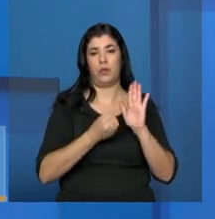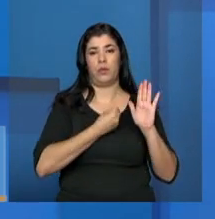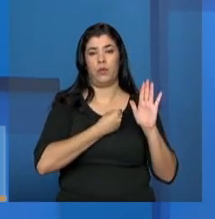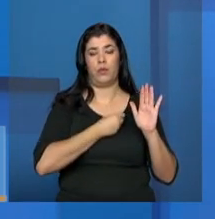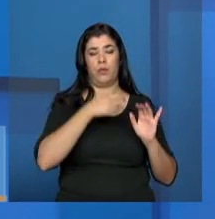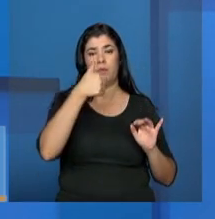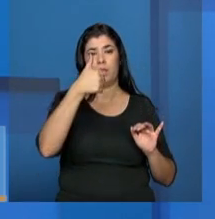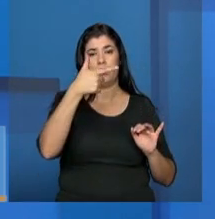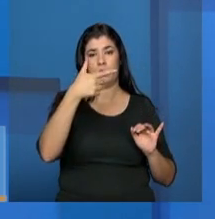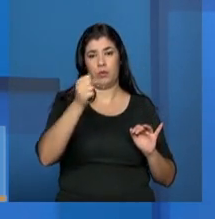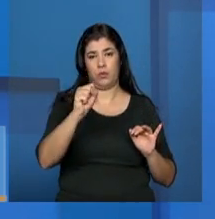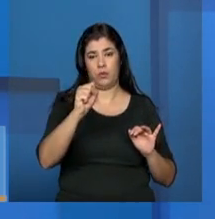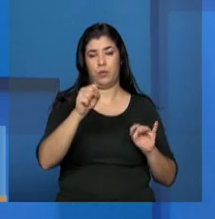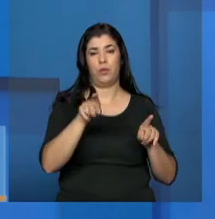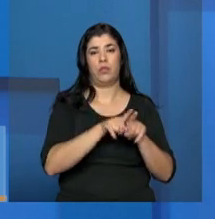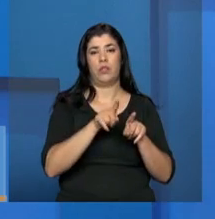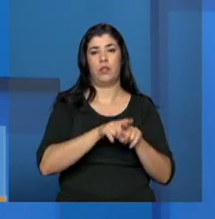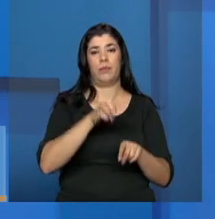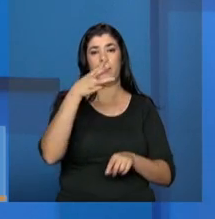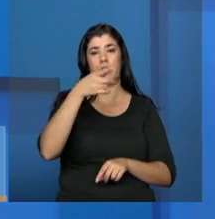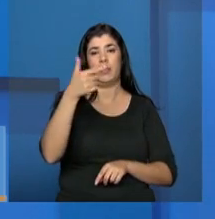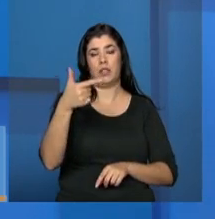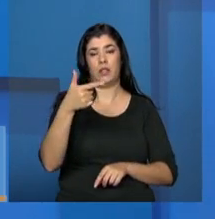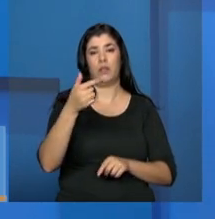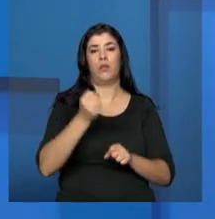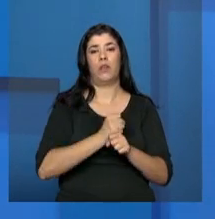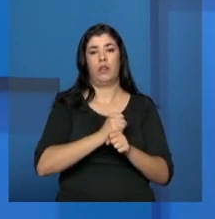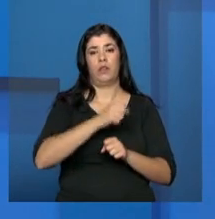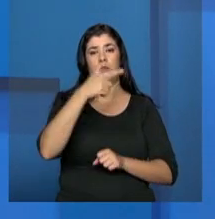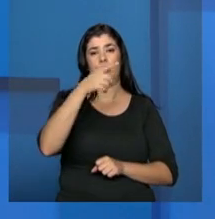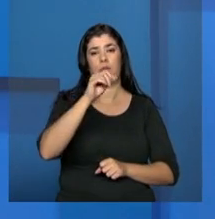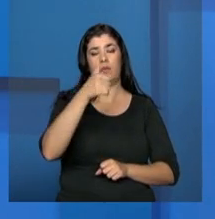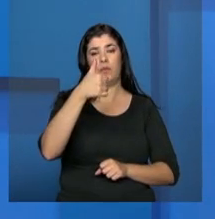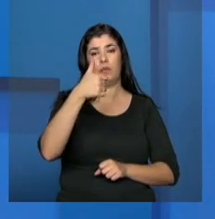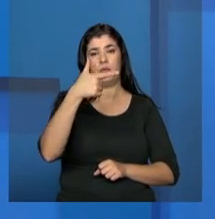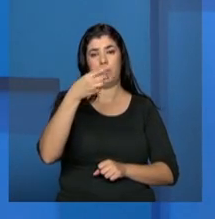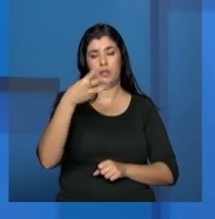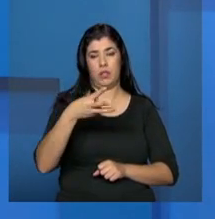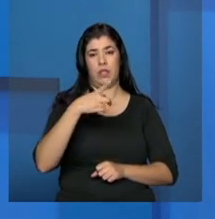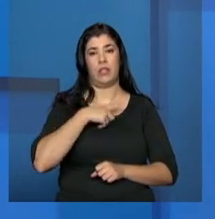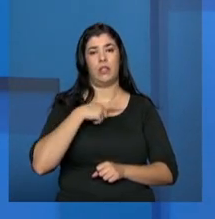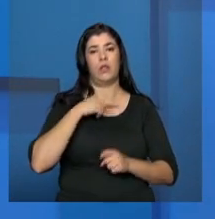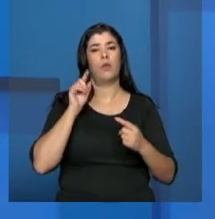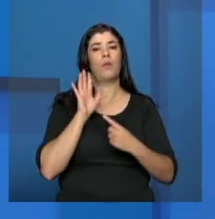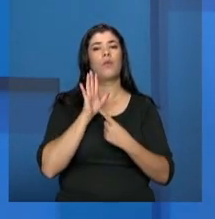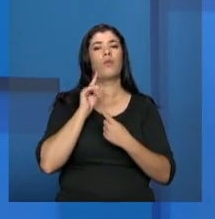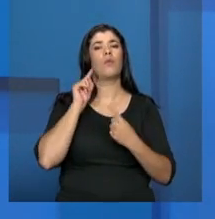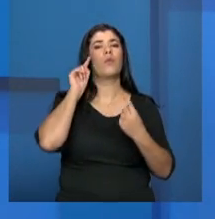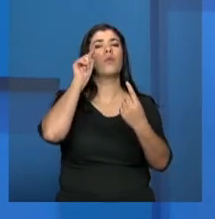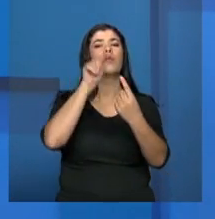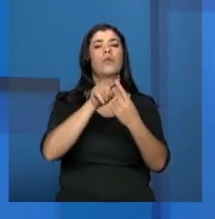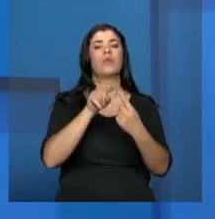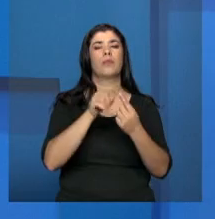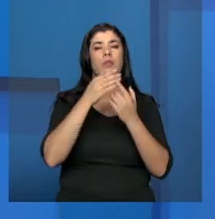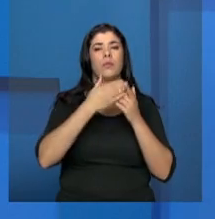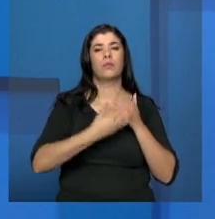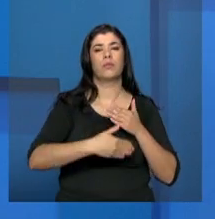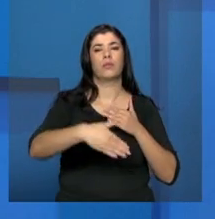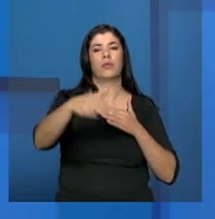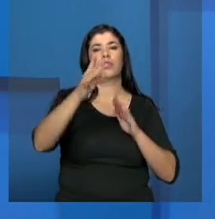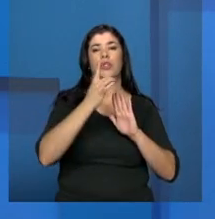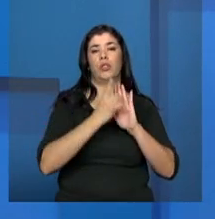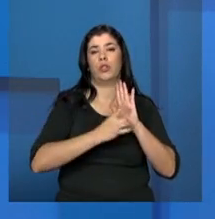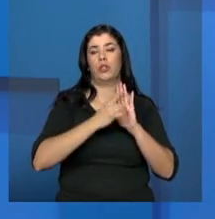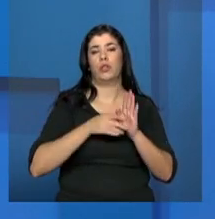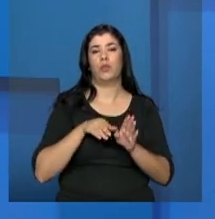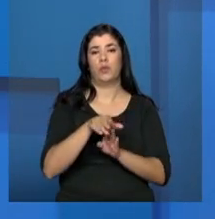32 de 2013, que traça diretrizes importantes do Pacto Federativo. Assistência Social é uma